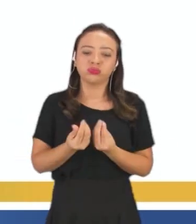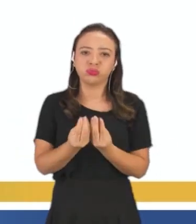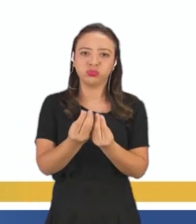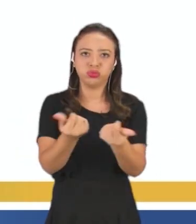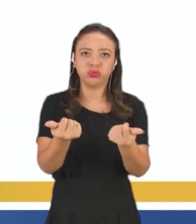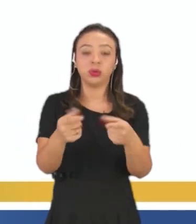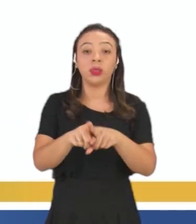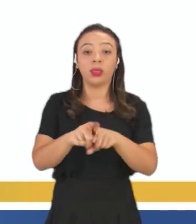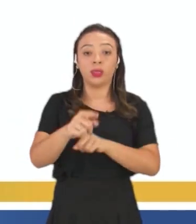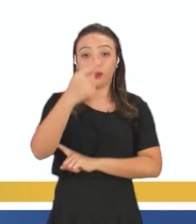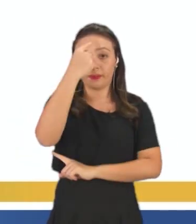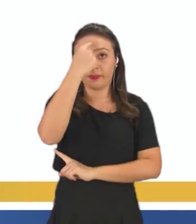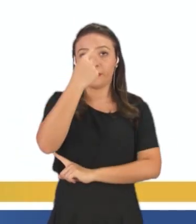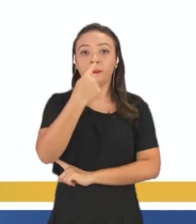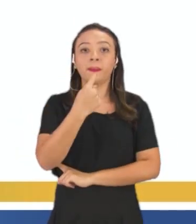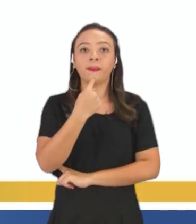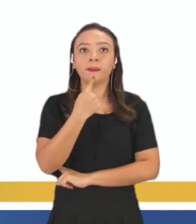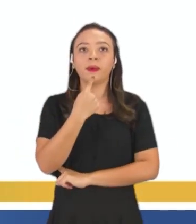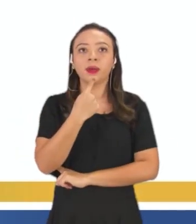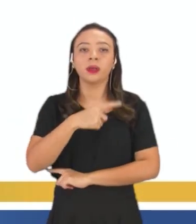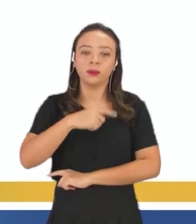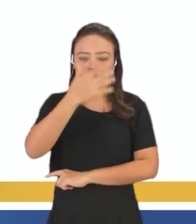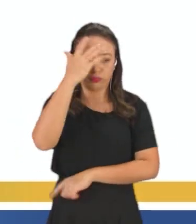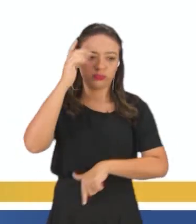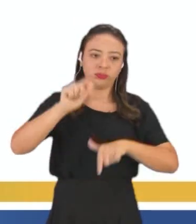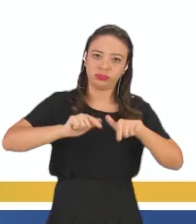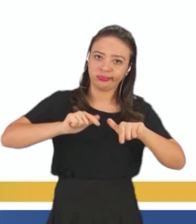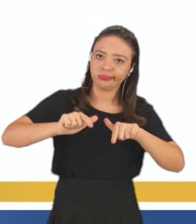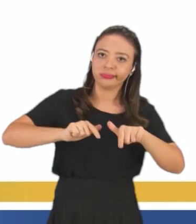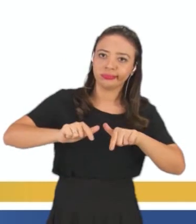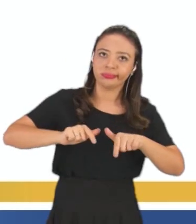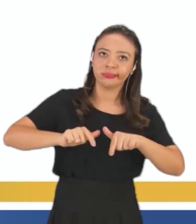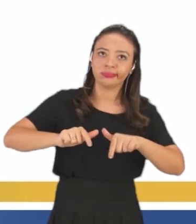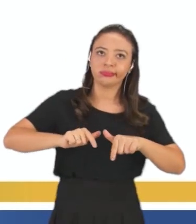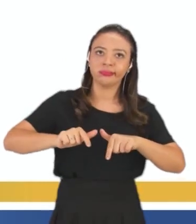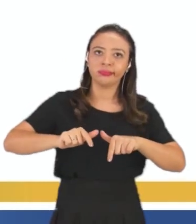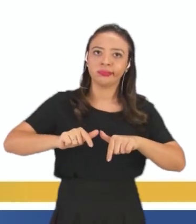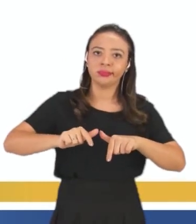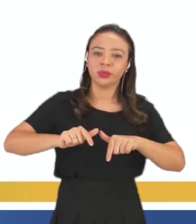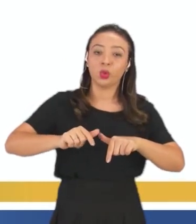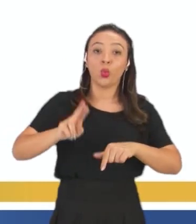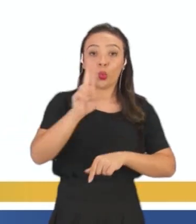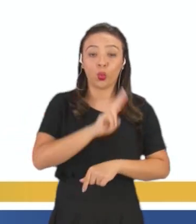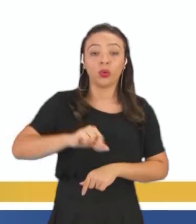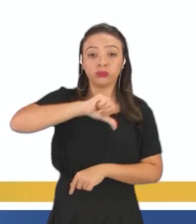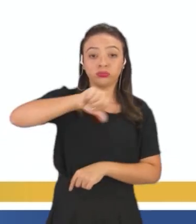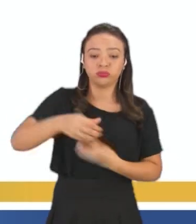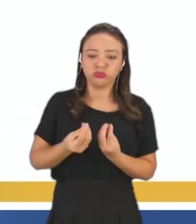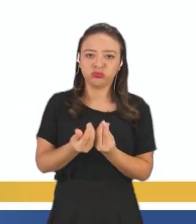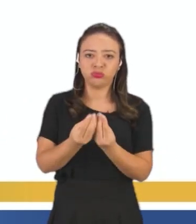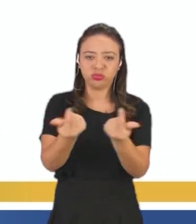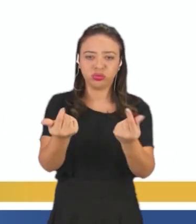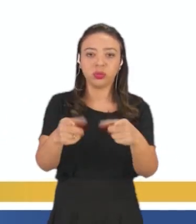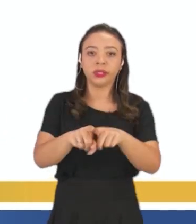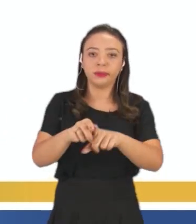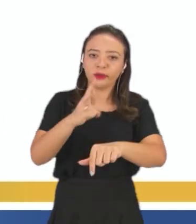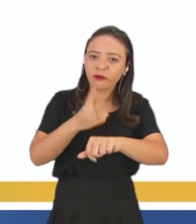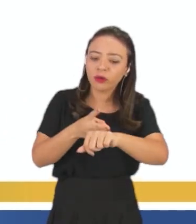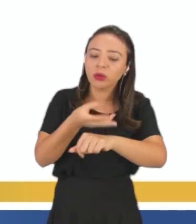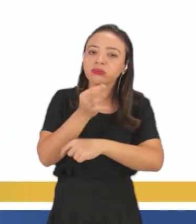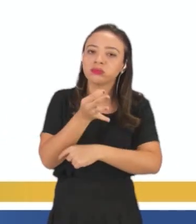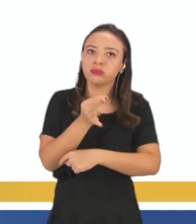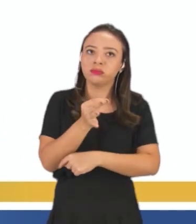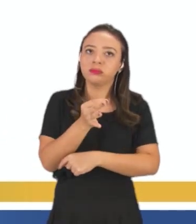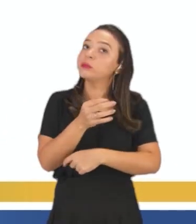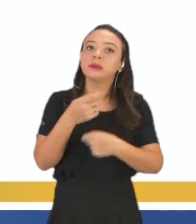imagem, o trabalhador, né? Trabalhando com ácido aqui, com as vidrarias corretas.